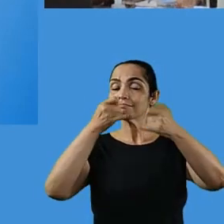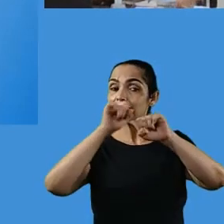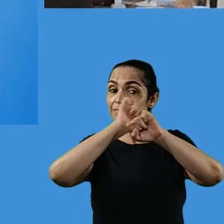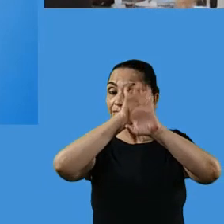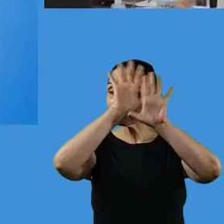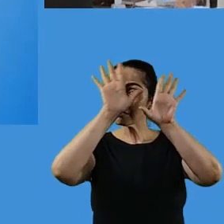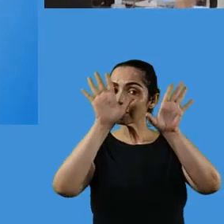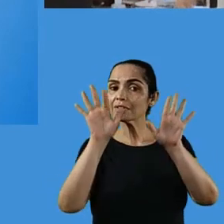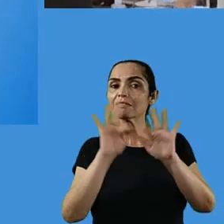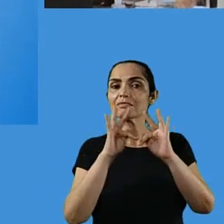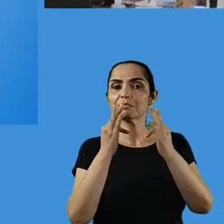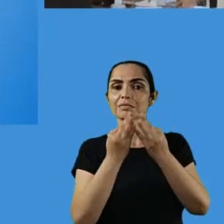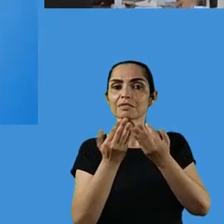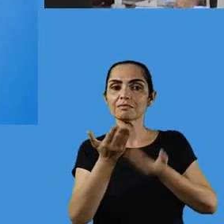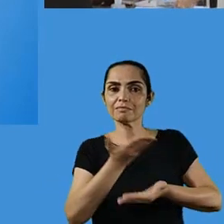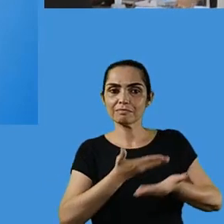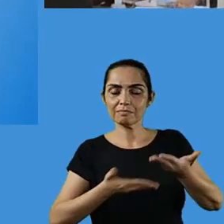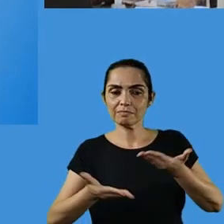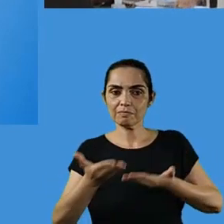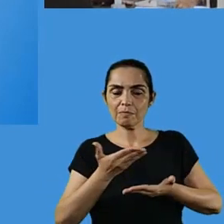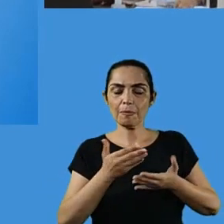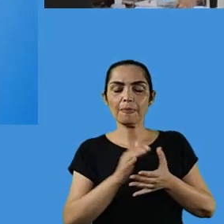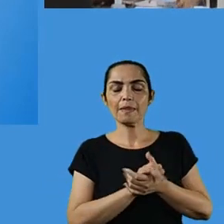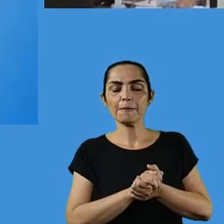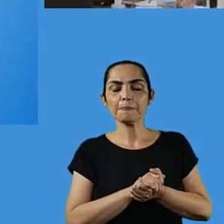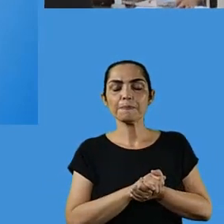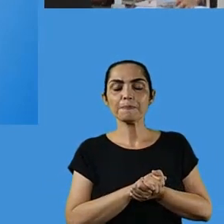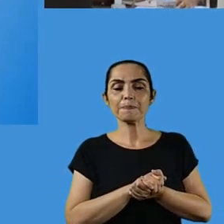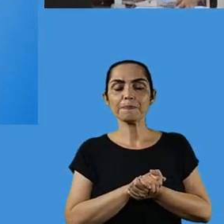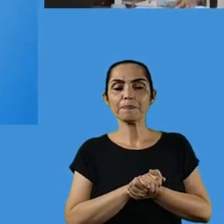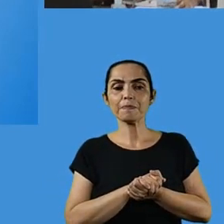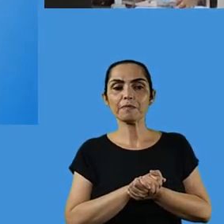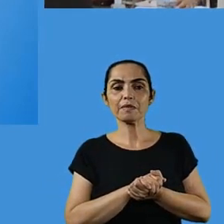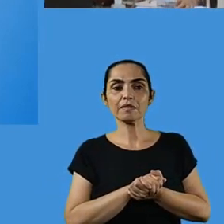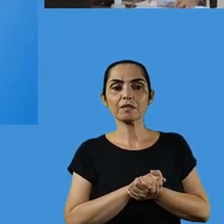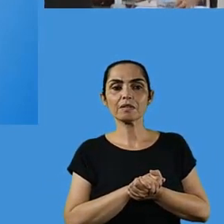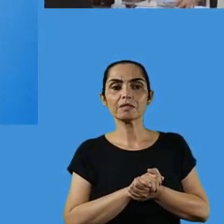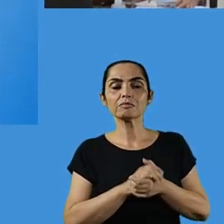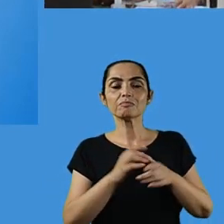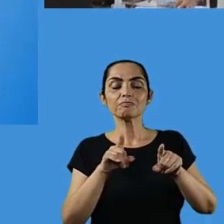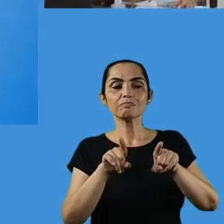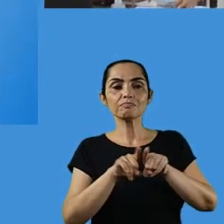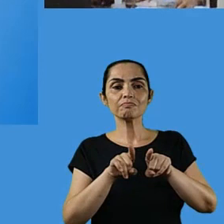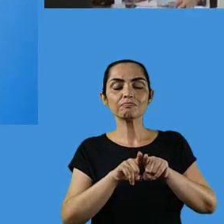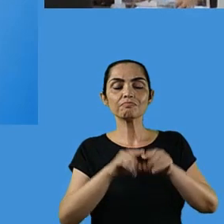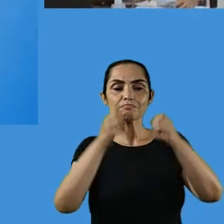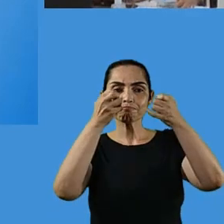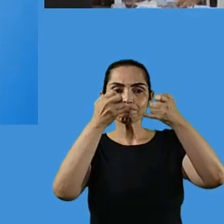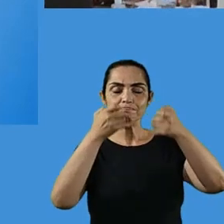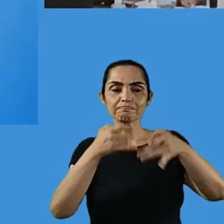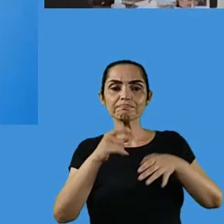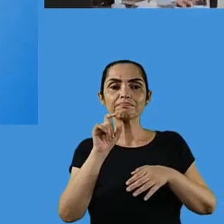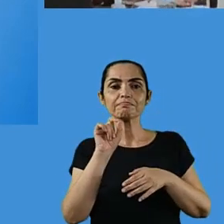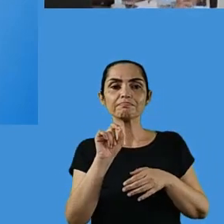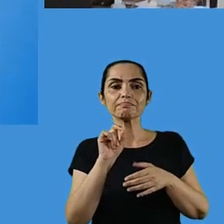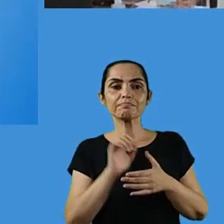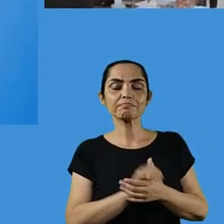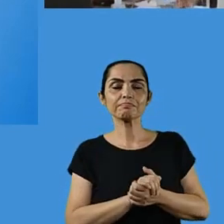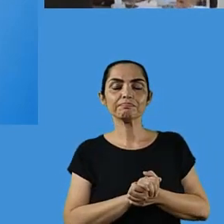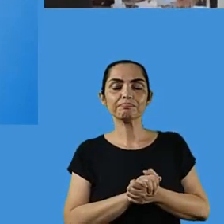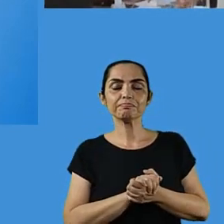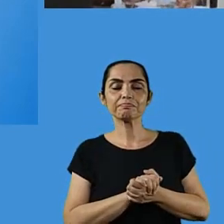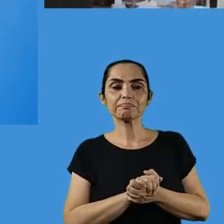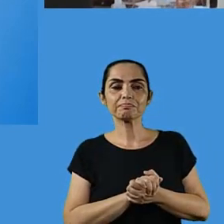outra questão que eu quero falar com vocês também é sobre algumas demandas que a gente vai conversando durante o